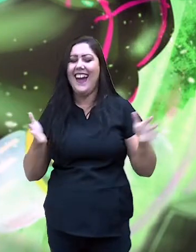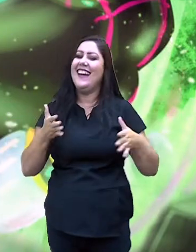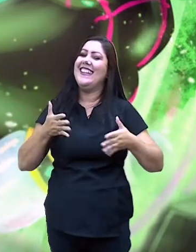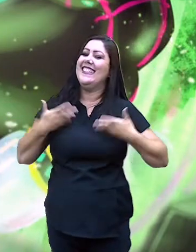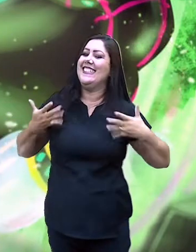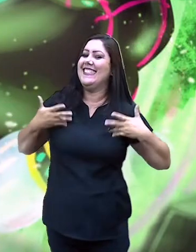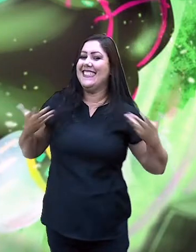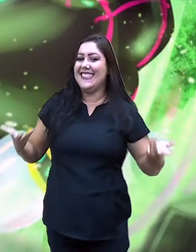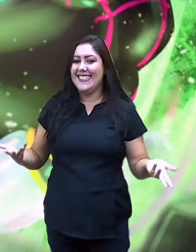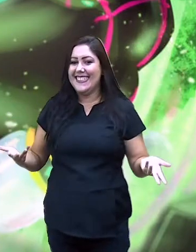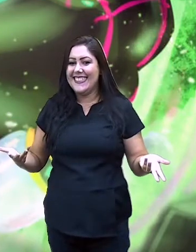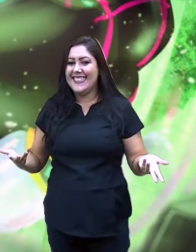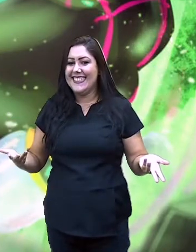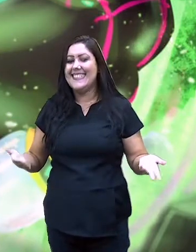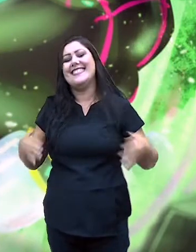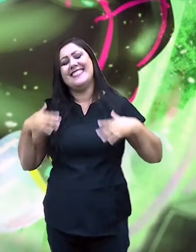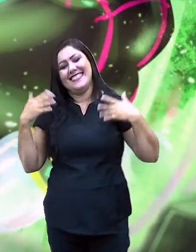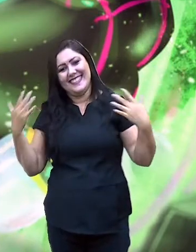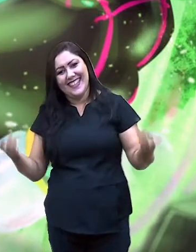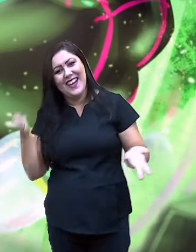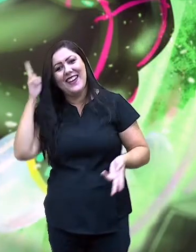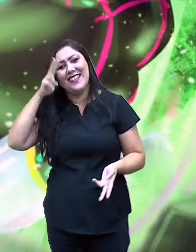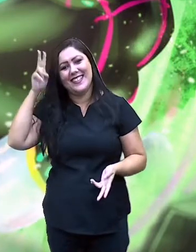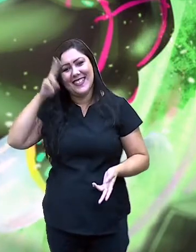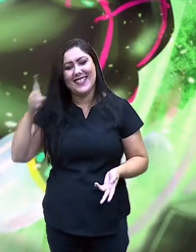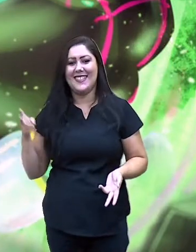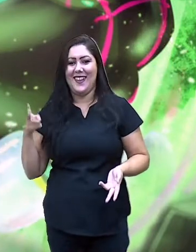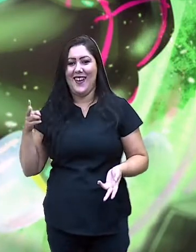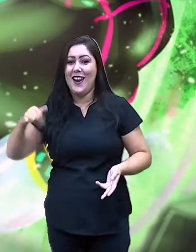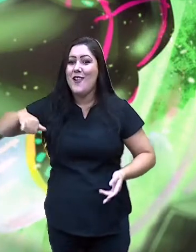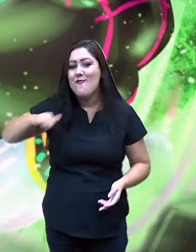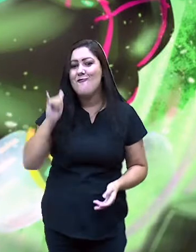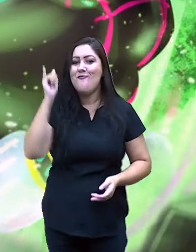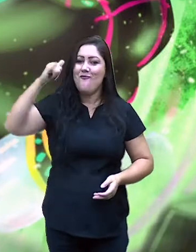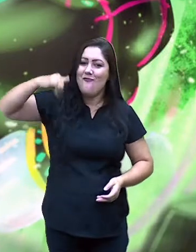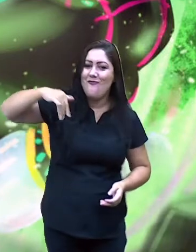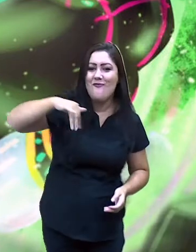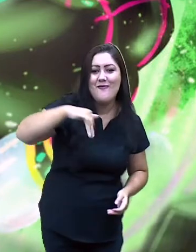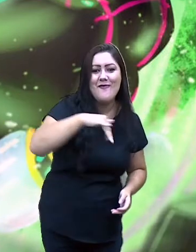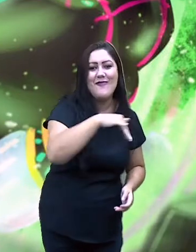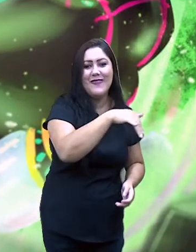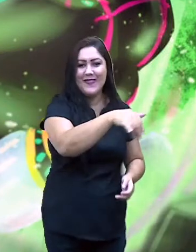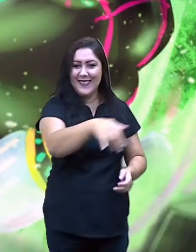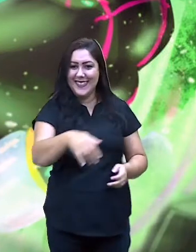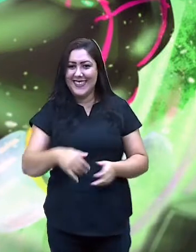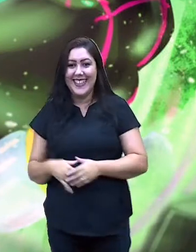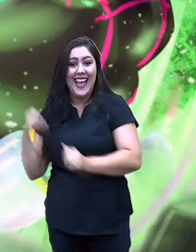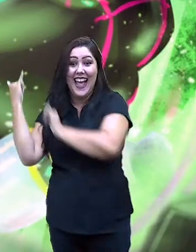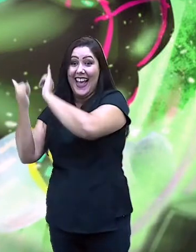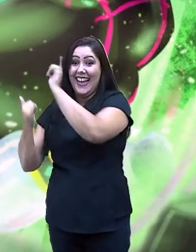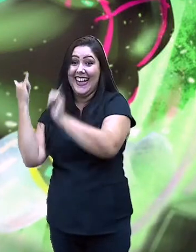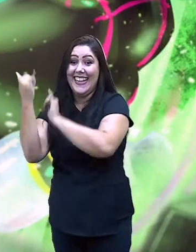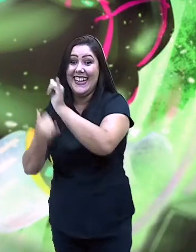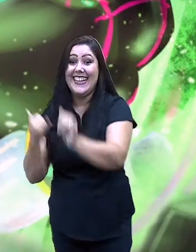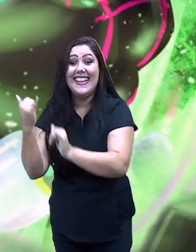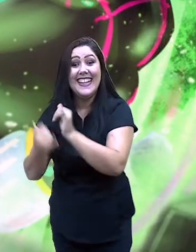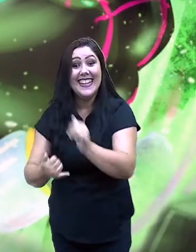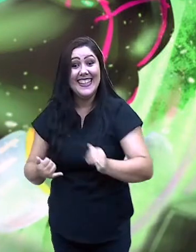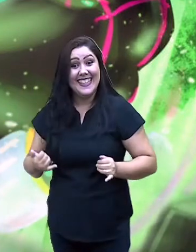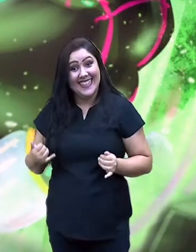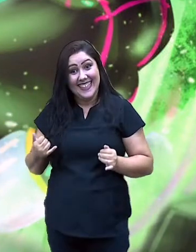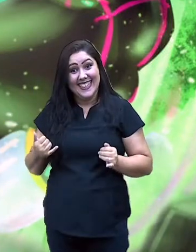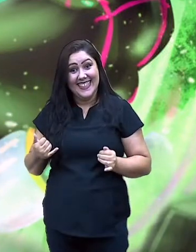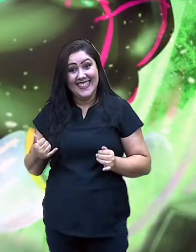origem da dança do Bumba Meu Boi. Olha que legal, que lenda, que fez com que isso se tornasse